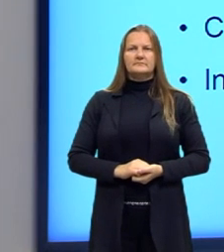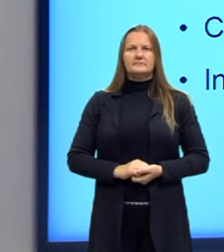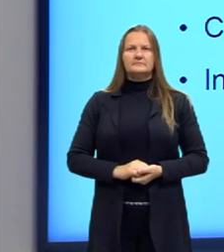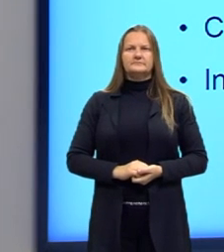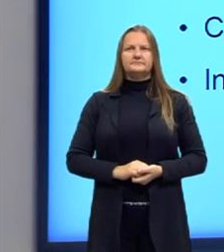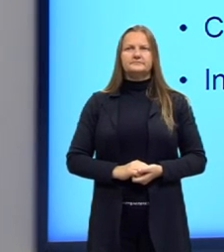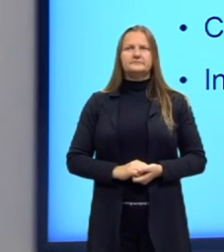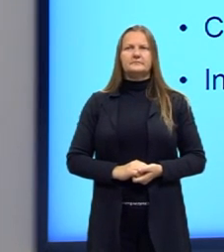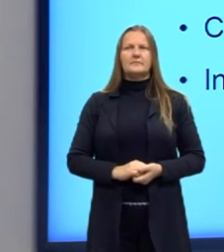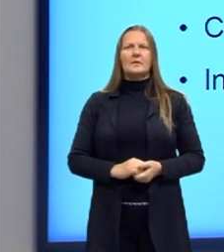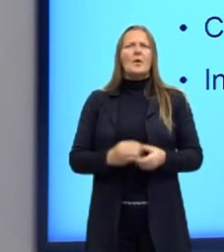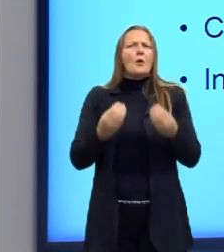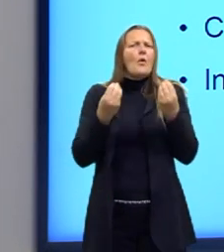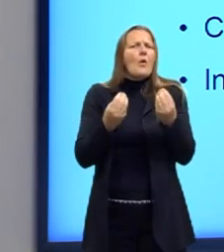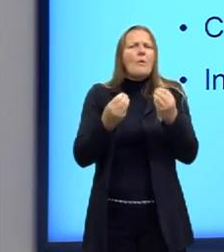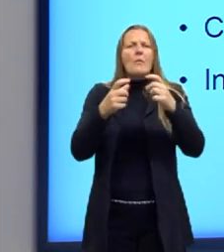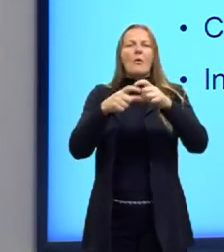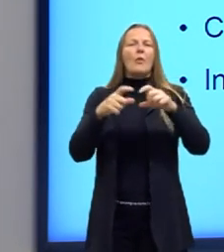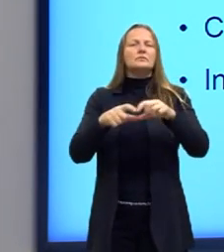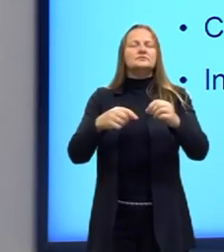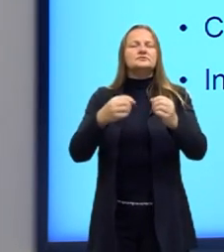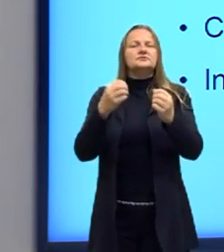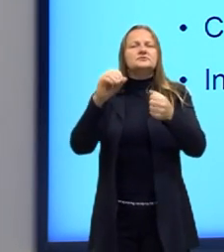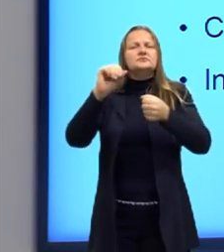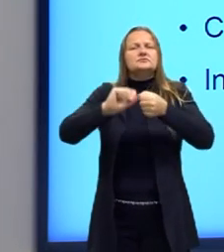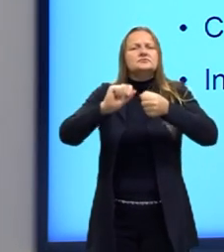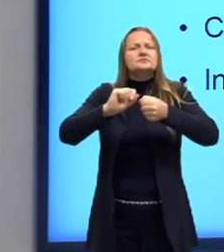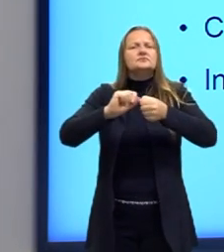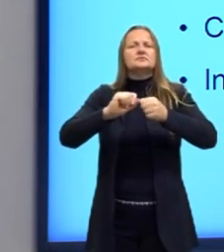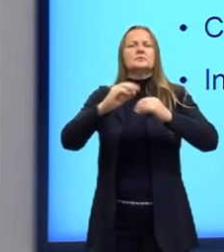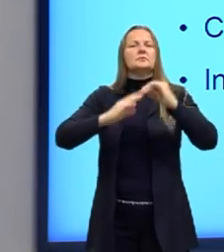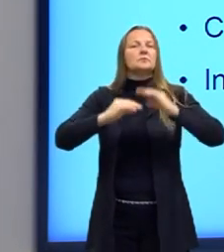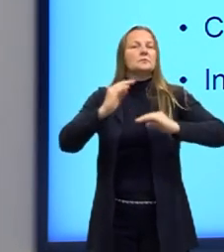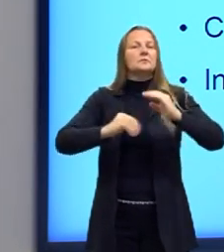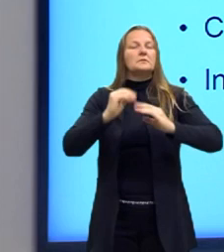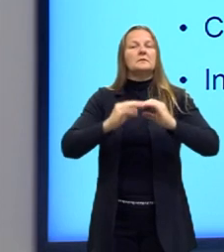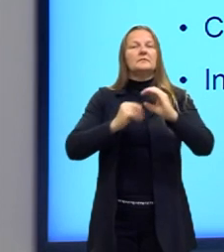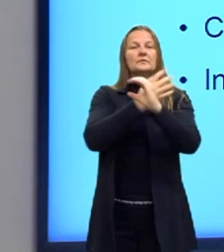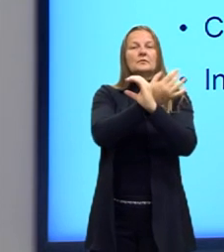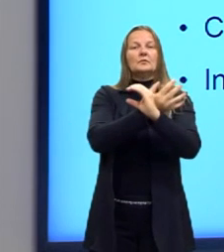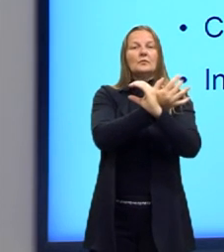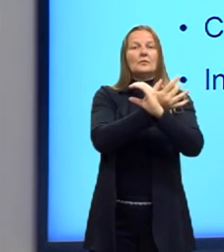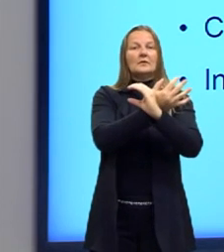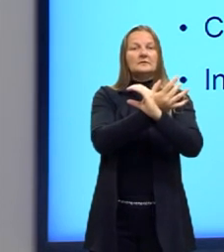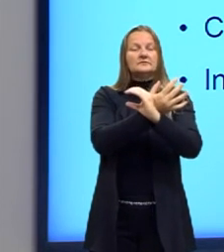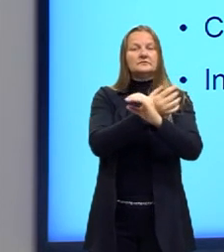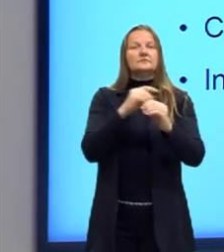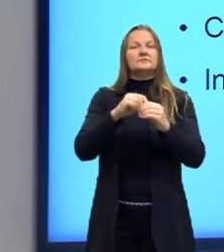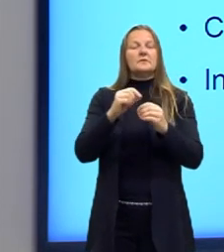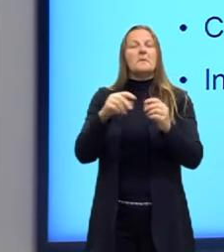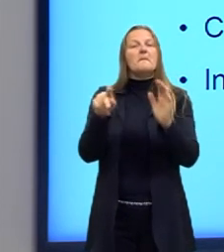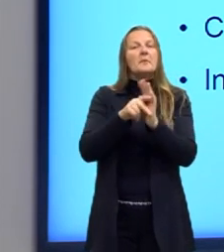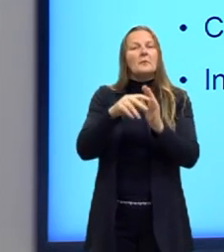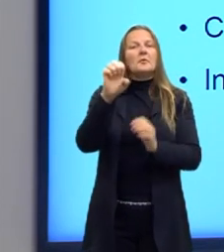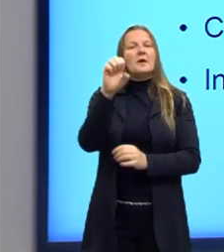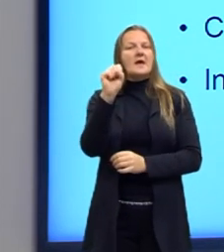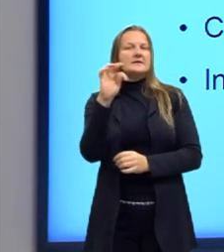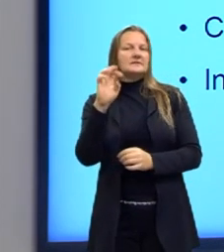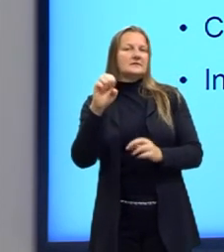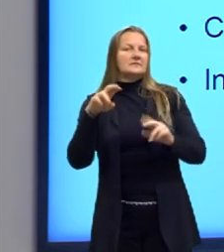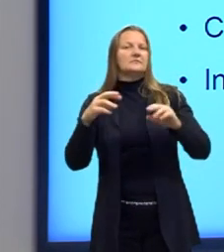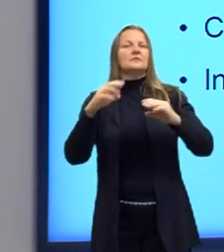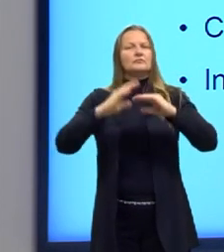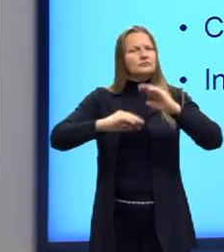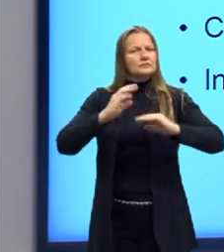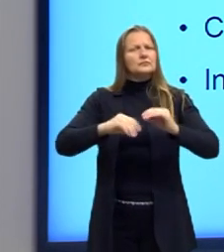Onde são aplicados os ácidos orgânicos, os ácidos carboxílicos, tá? Na produção de ésteres, que são amplamente utilizados